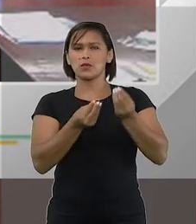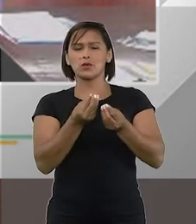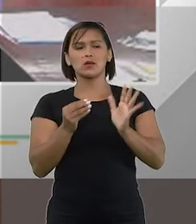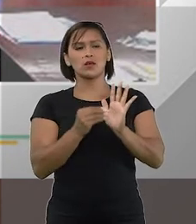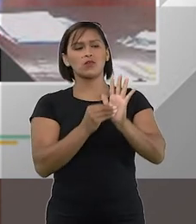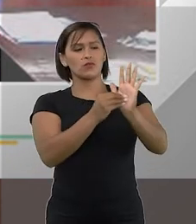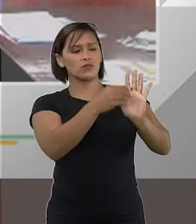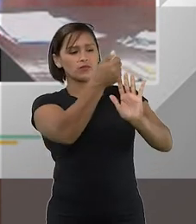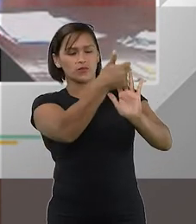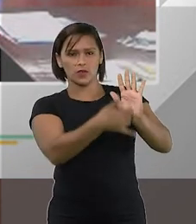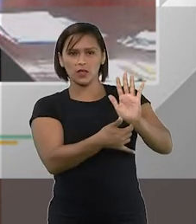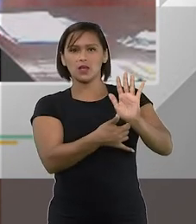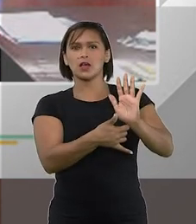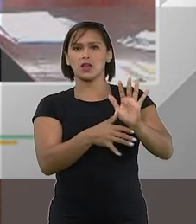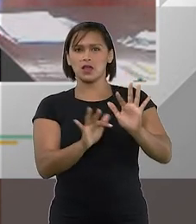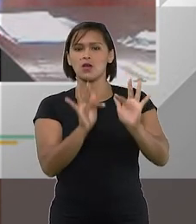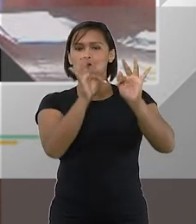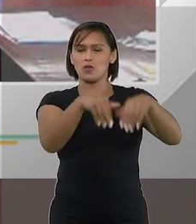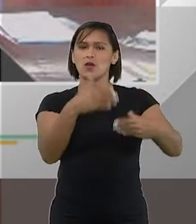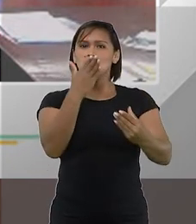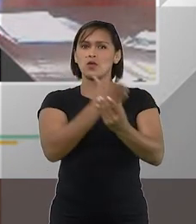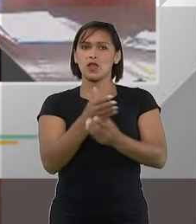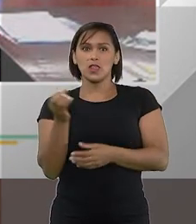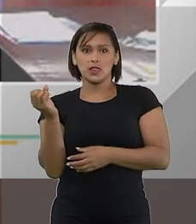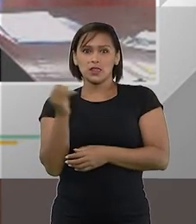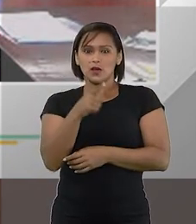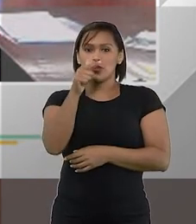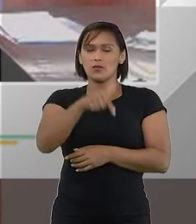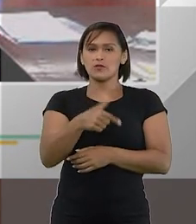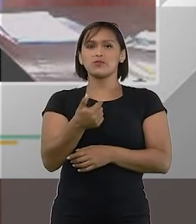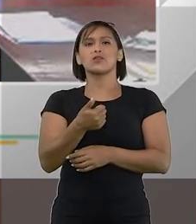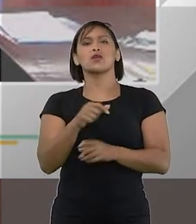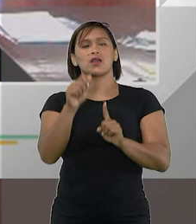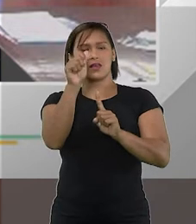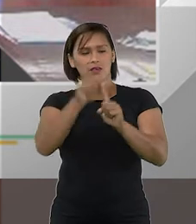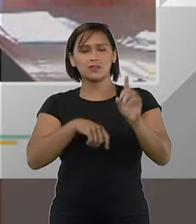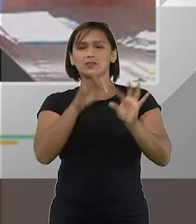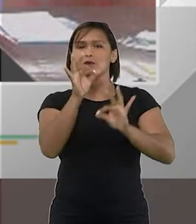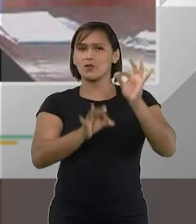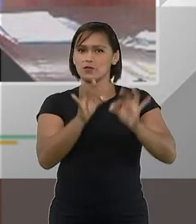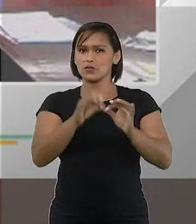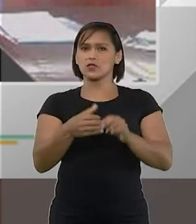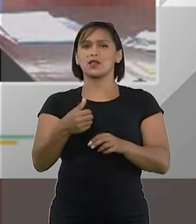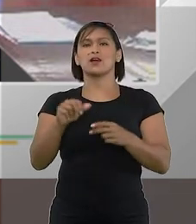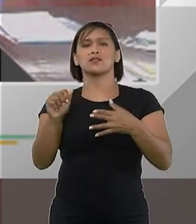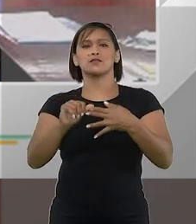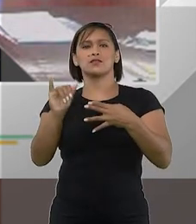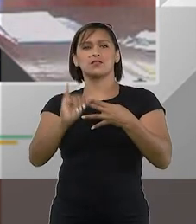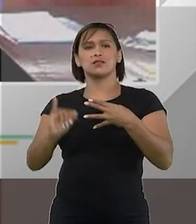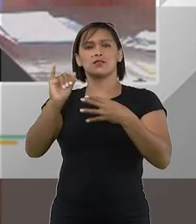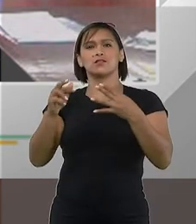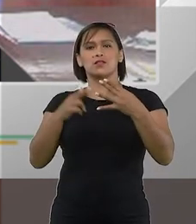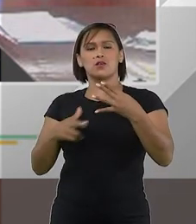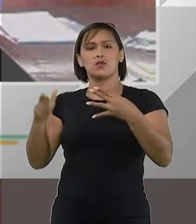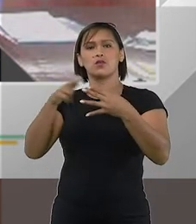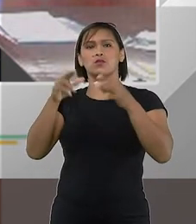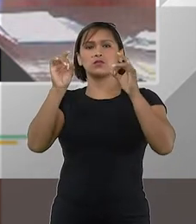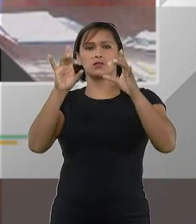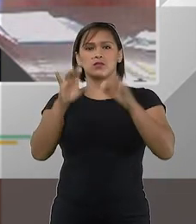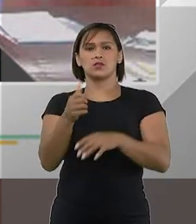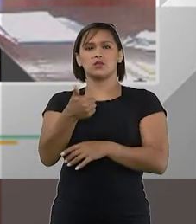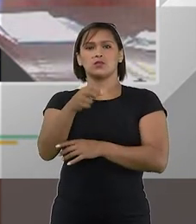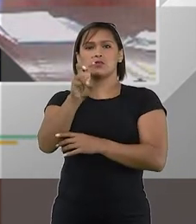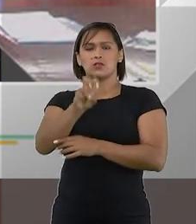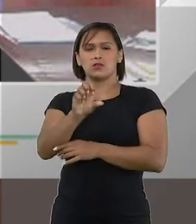trazendo um caso concreto recentemente ainda foi esse mês que foi julgado este agravo interno recurso especial